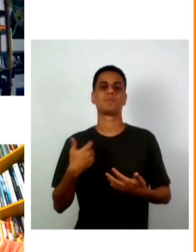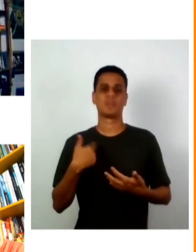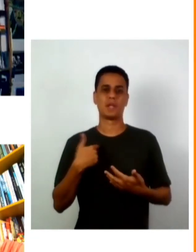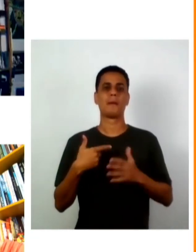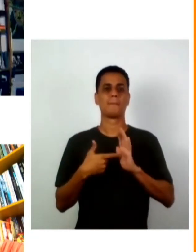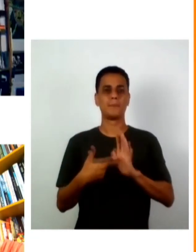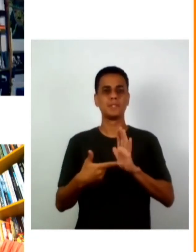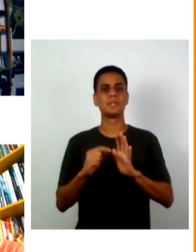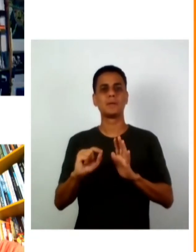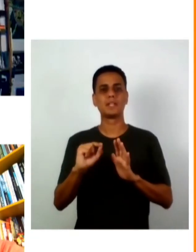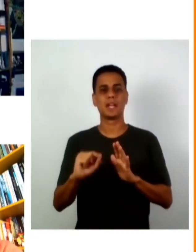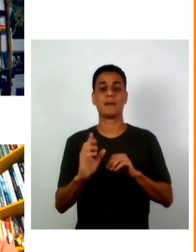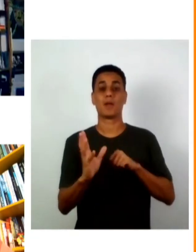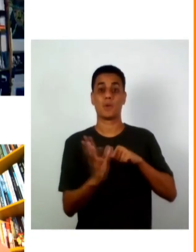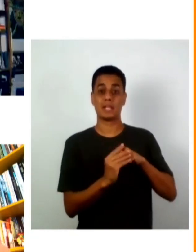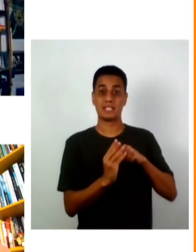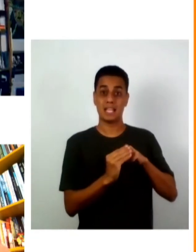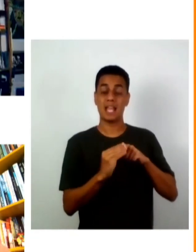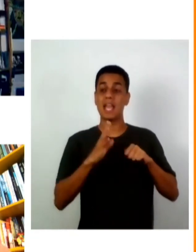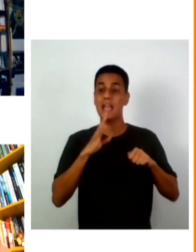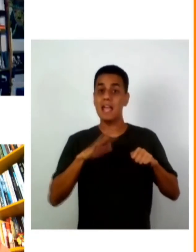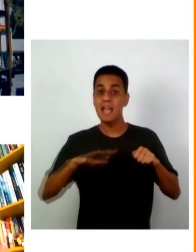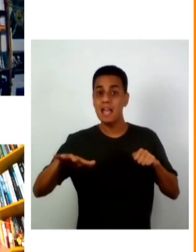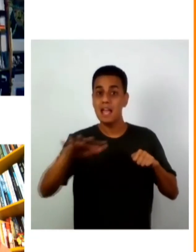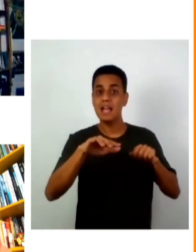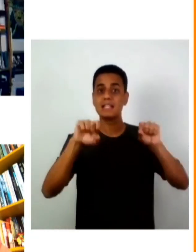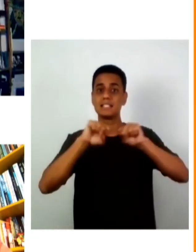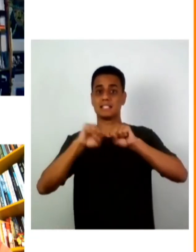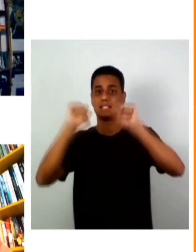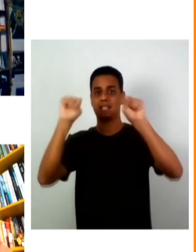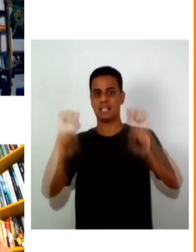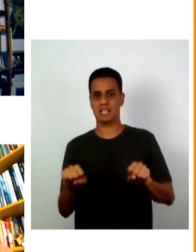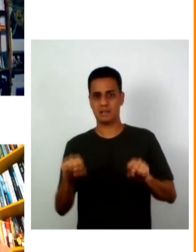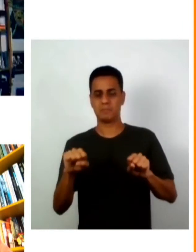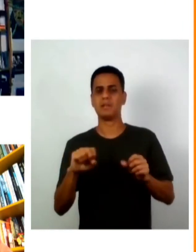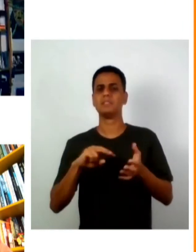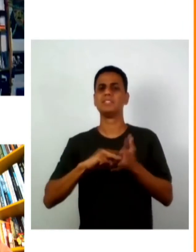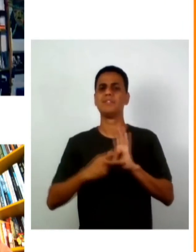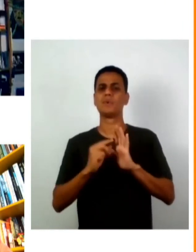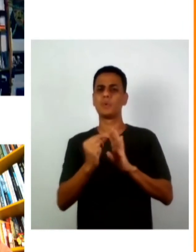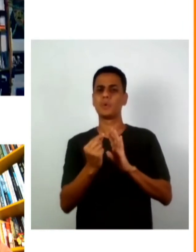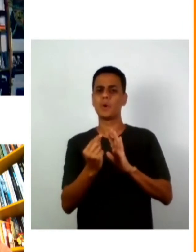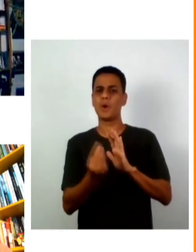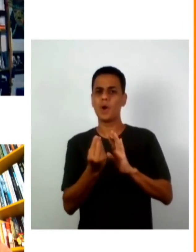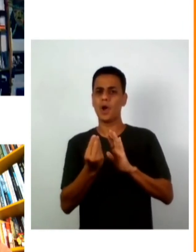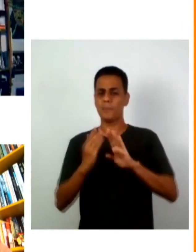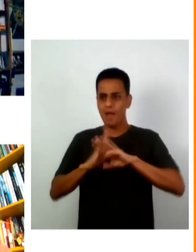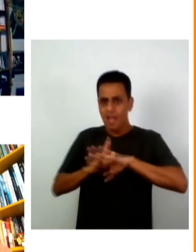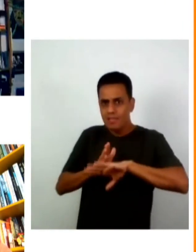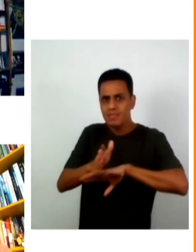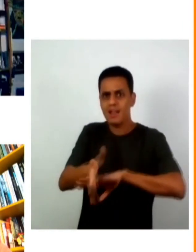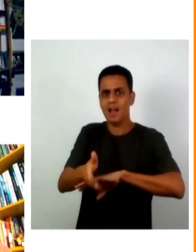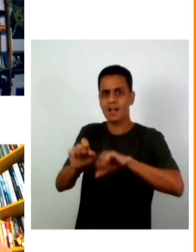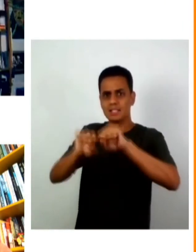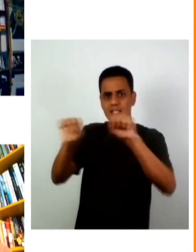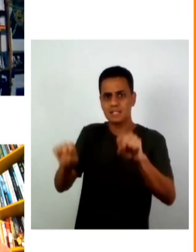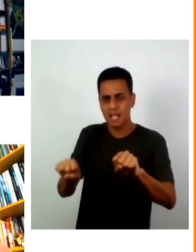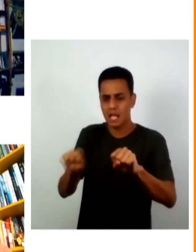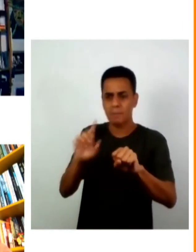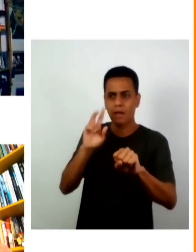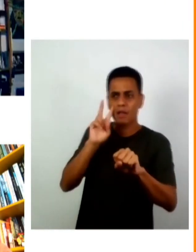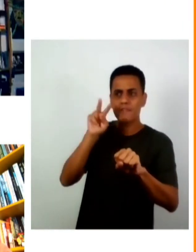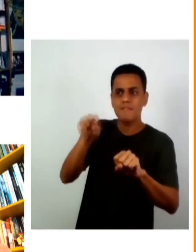mudar um pouco o assunto o conhecimento do sistema a capacidade de entrar no sistema